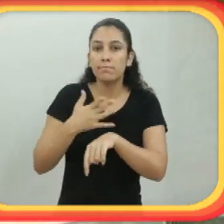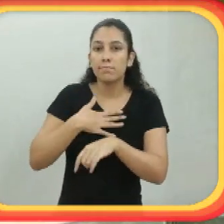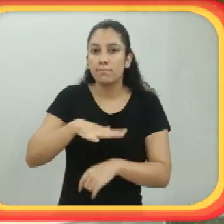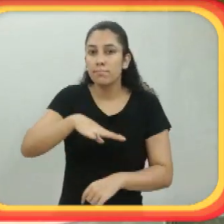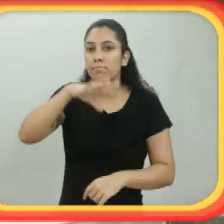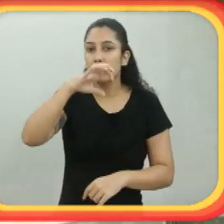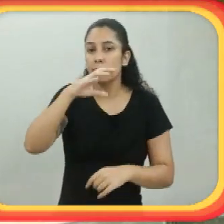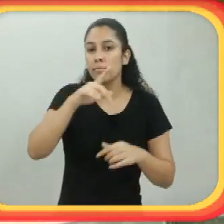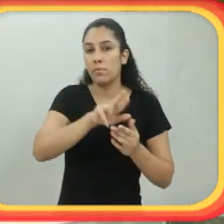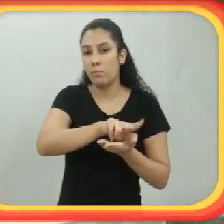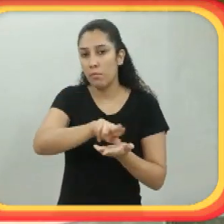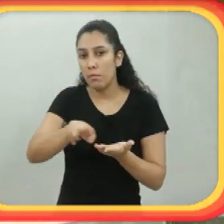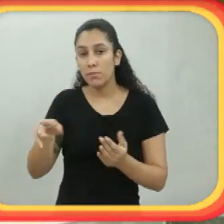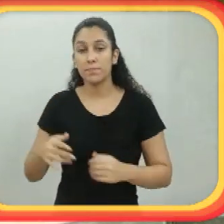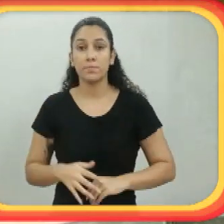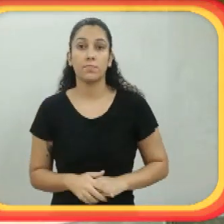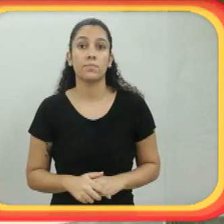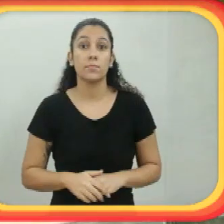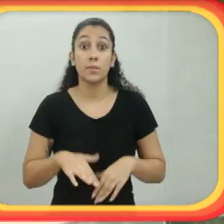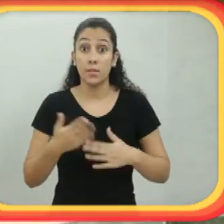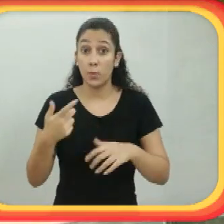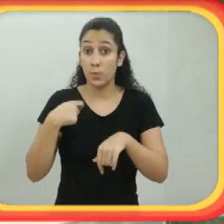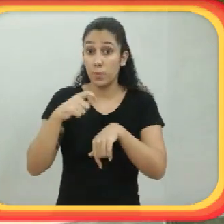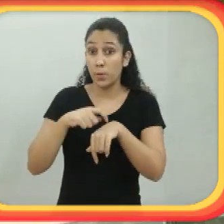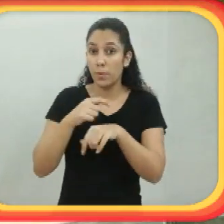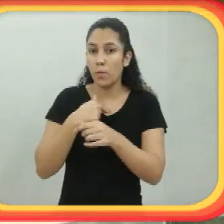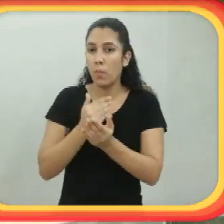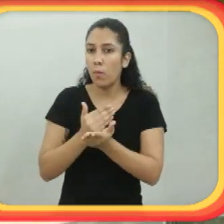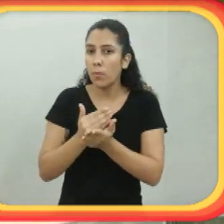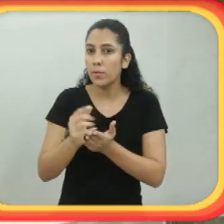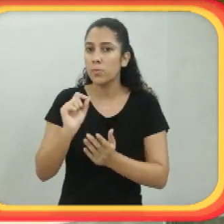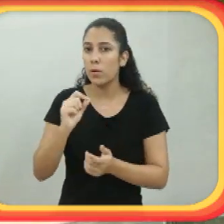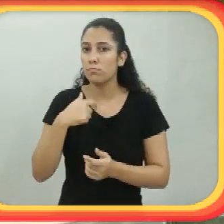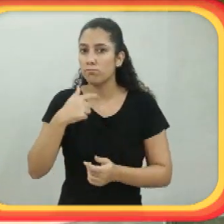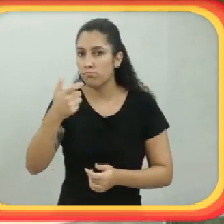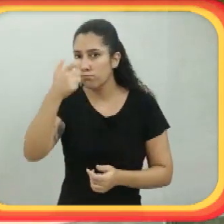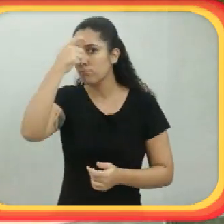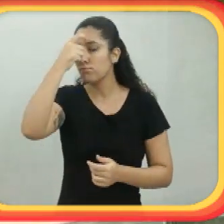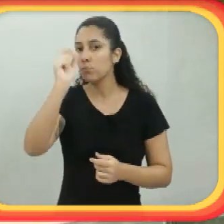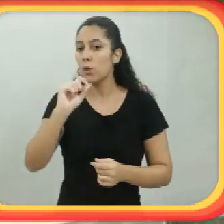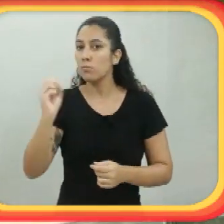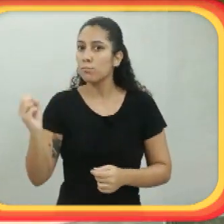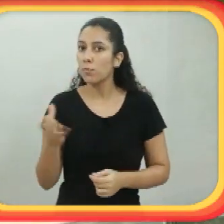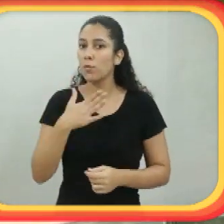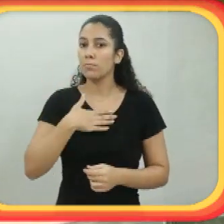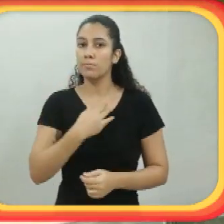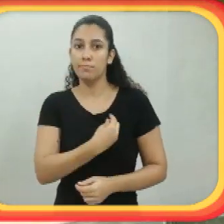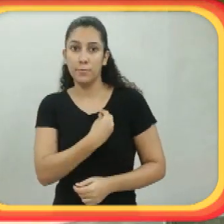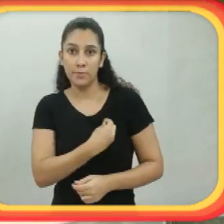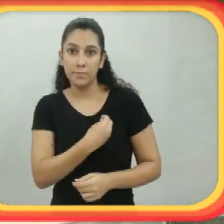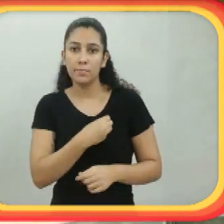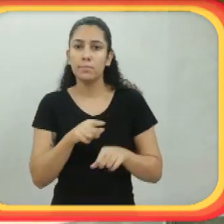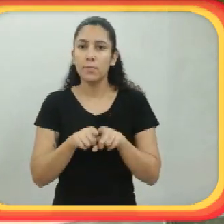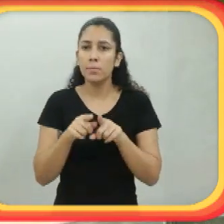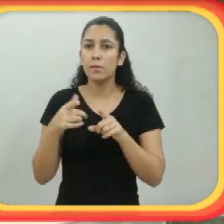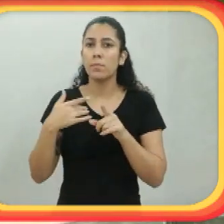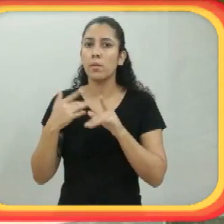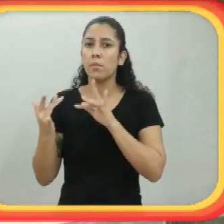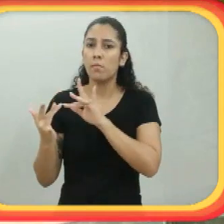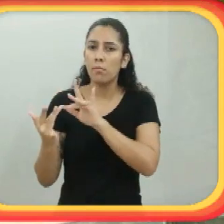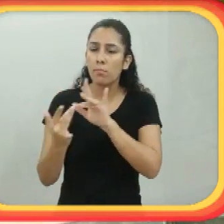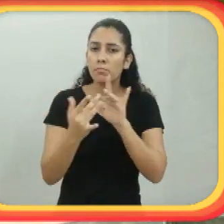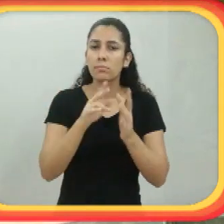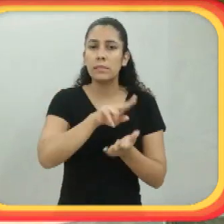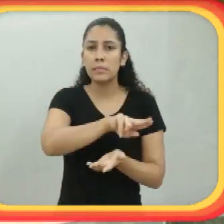eu fui começando a ter noção da minha nova vida. Fui tendo contato com vários outros